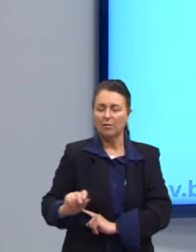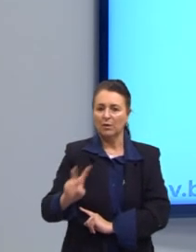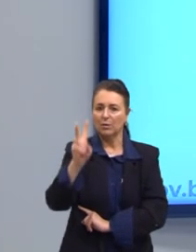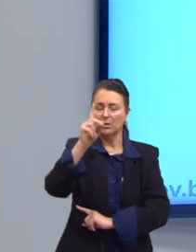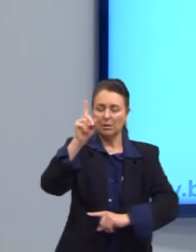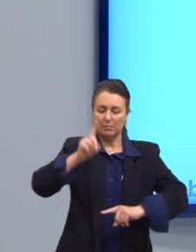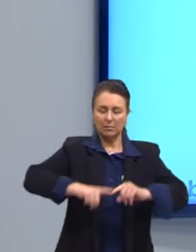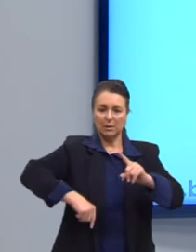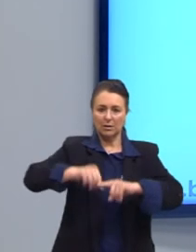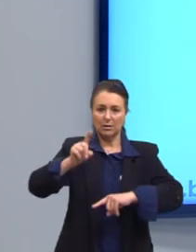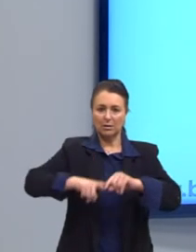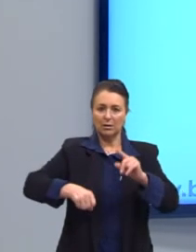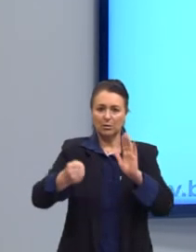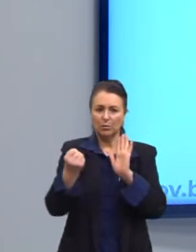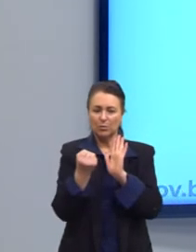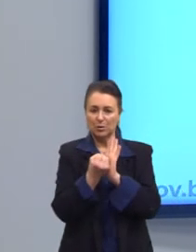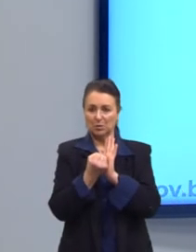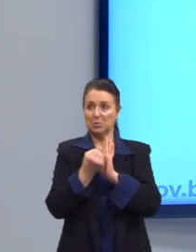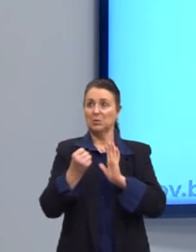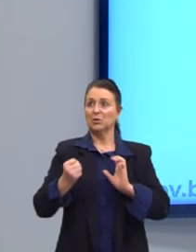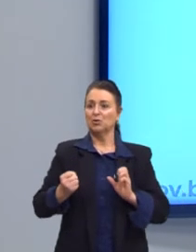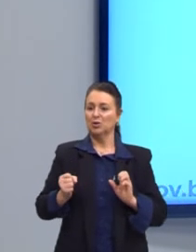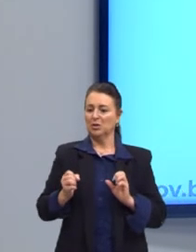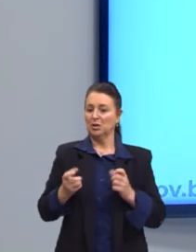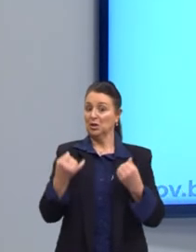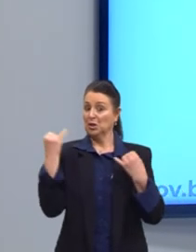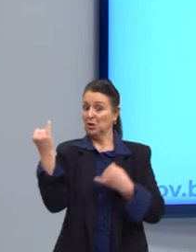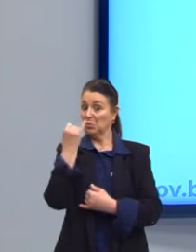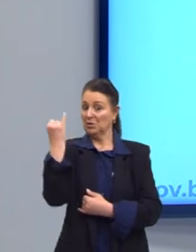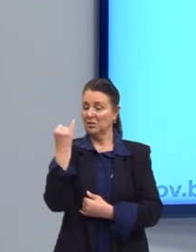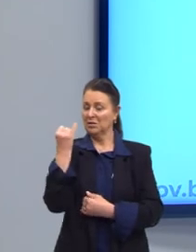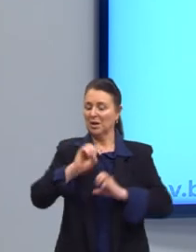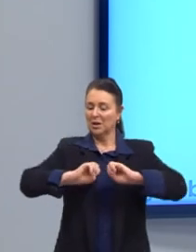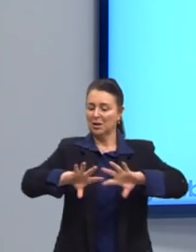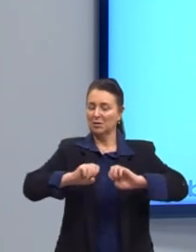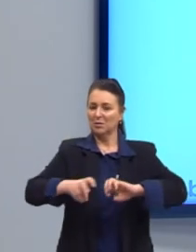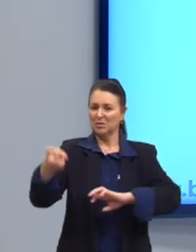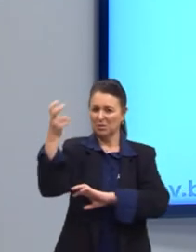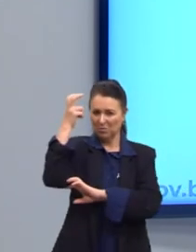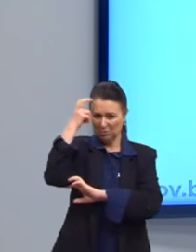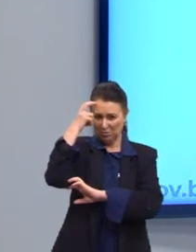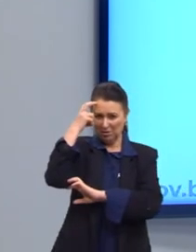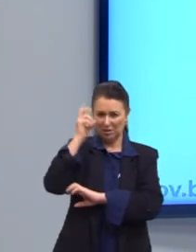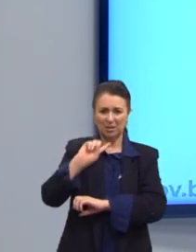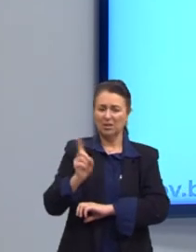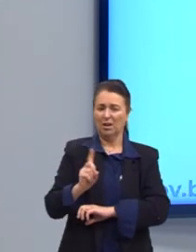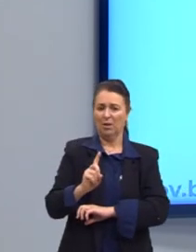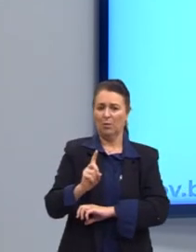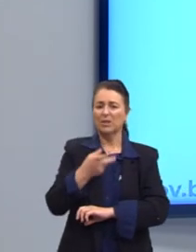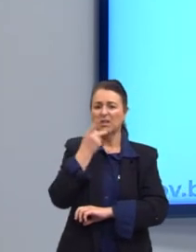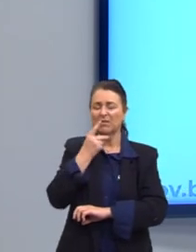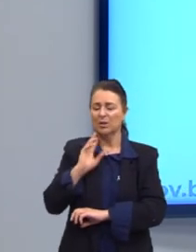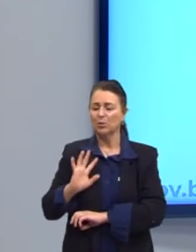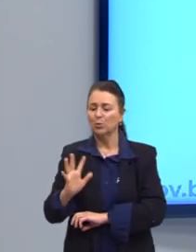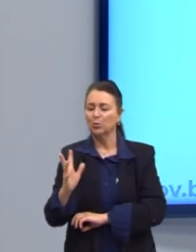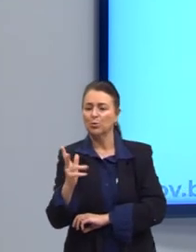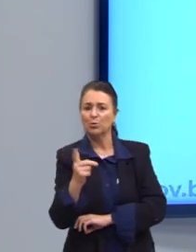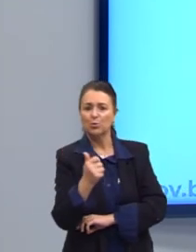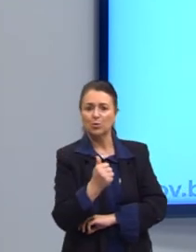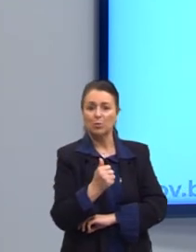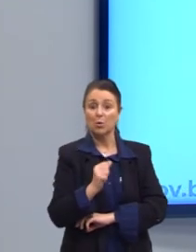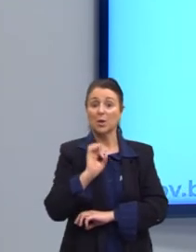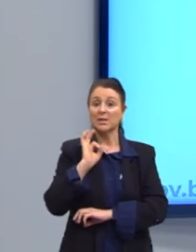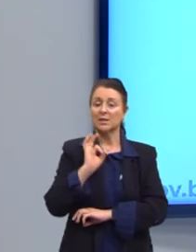as mercadorias como símbolo de status, a educação e a cultura, também não está tratando disso, está tratando consumo, né? Alternativa